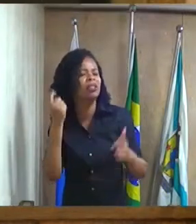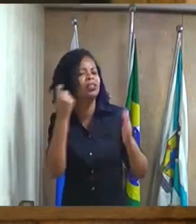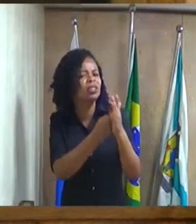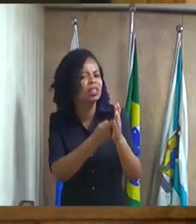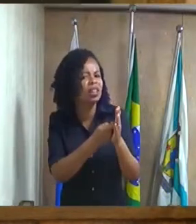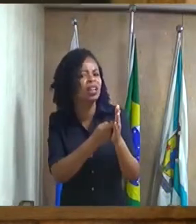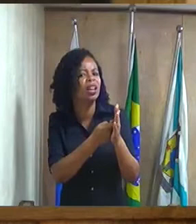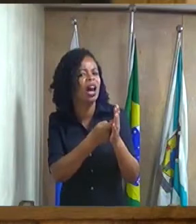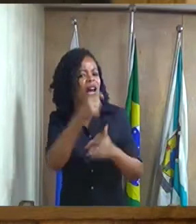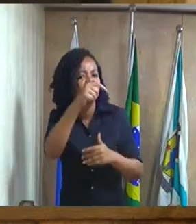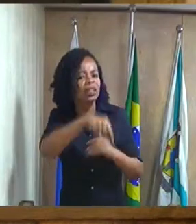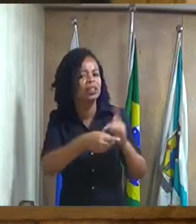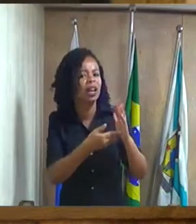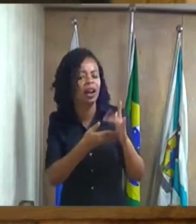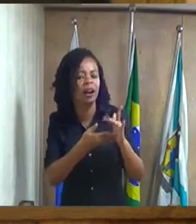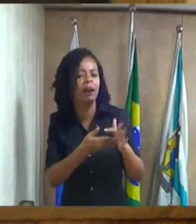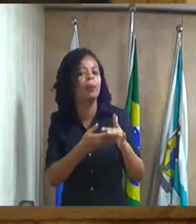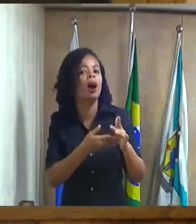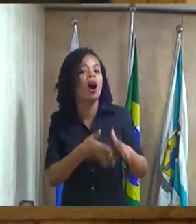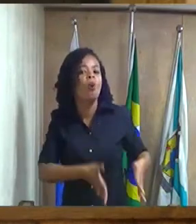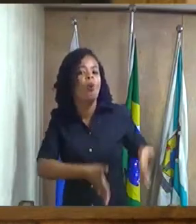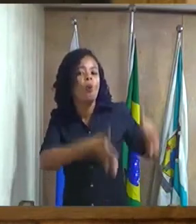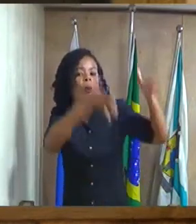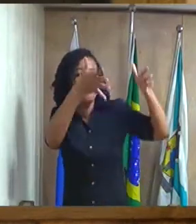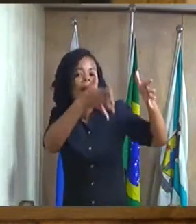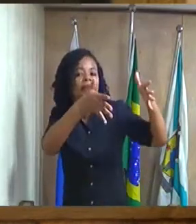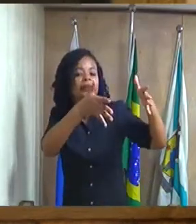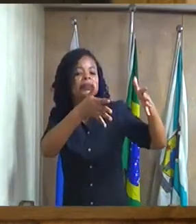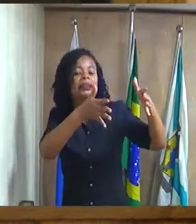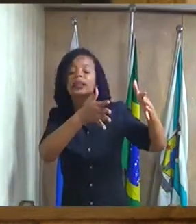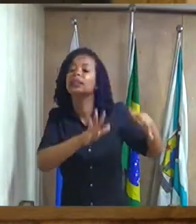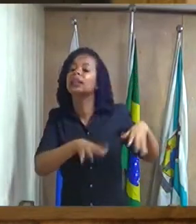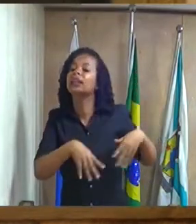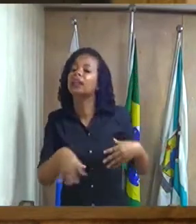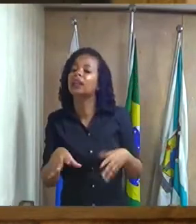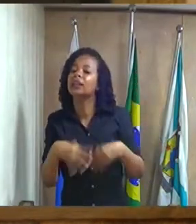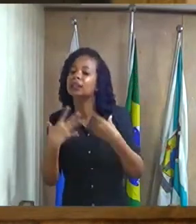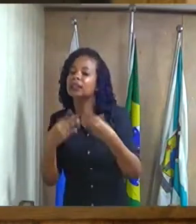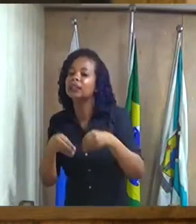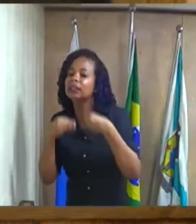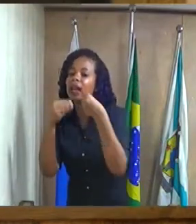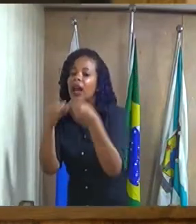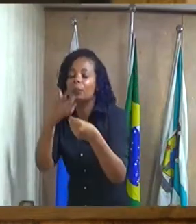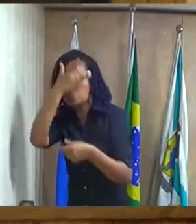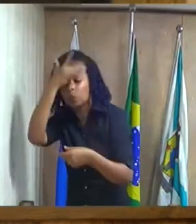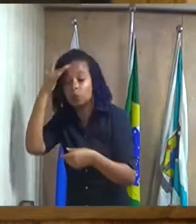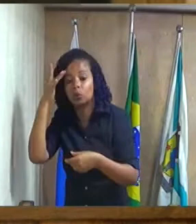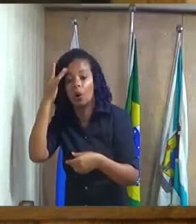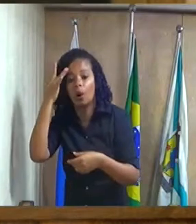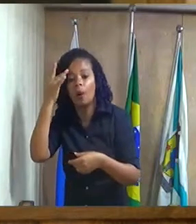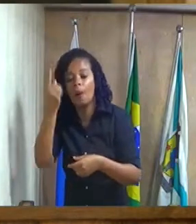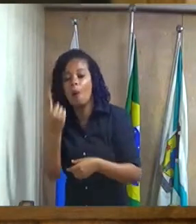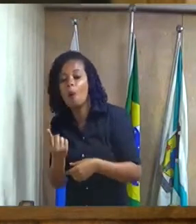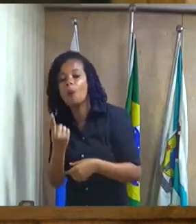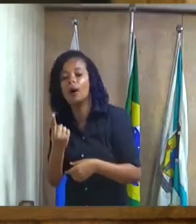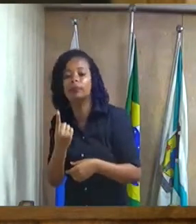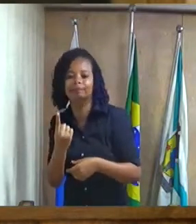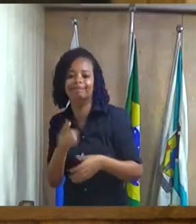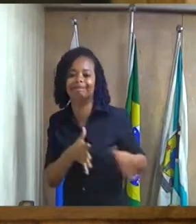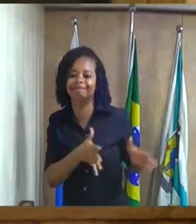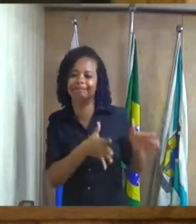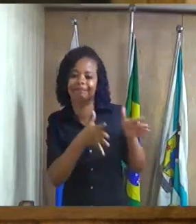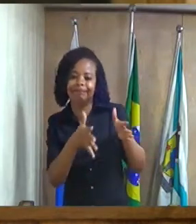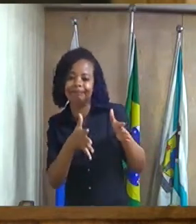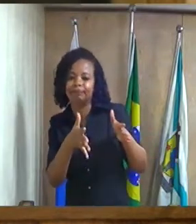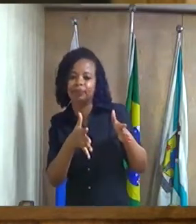que foram dados para uma pessoa lá e uma pessoa vendeu mais de 50 apartamentos lá